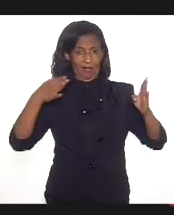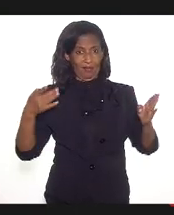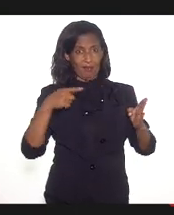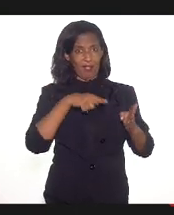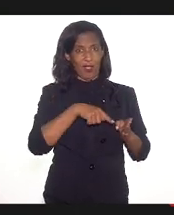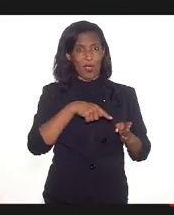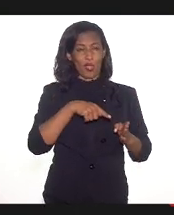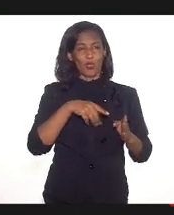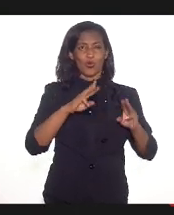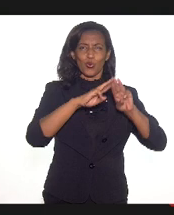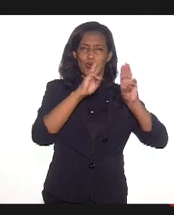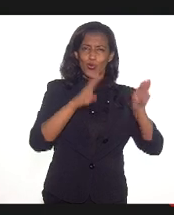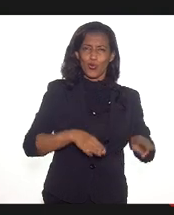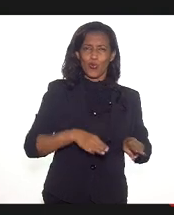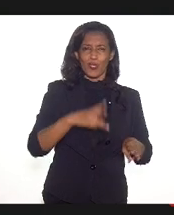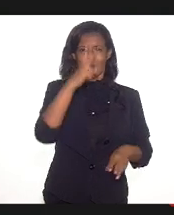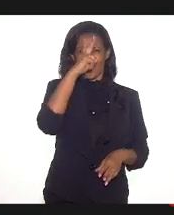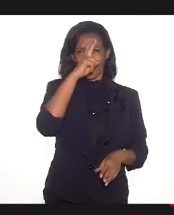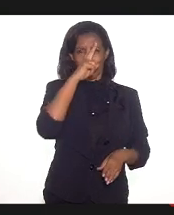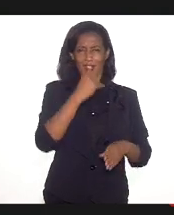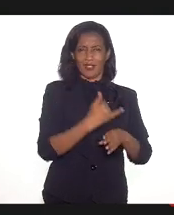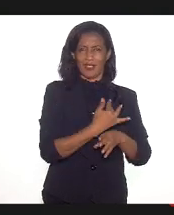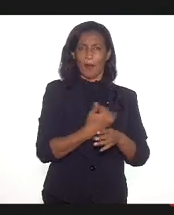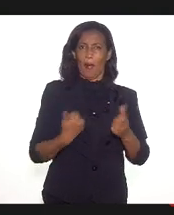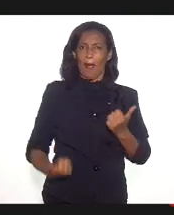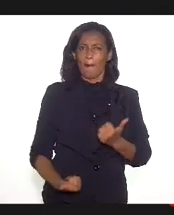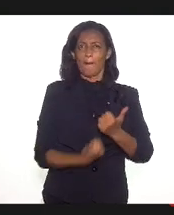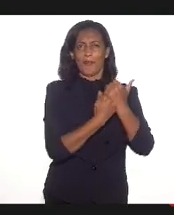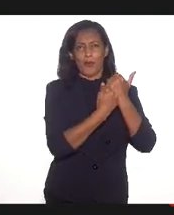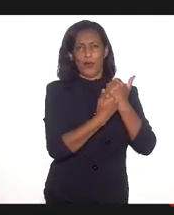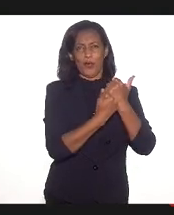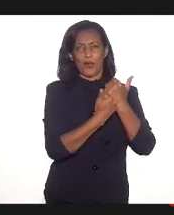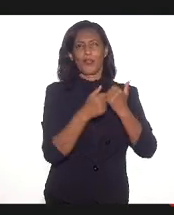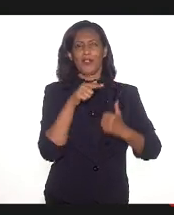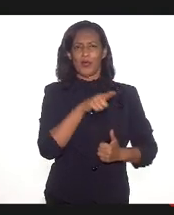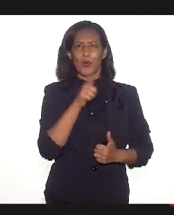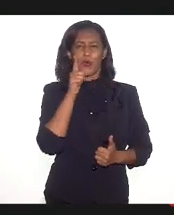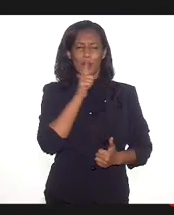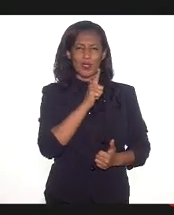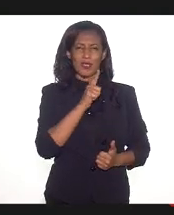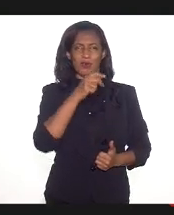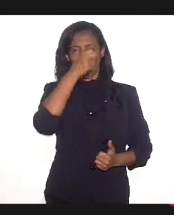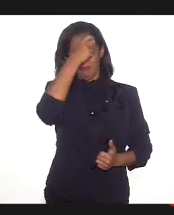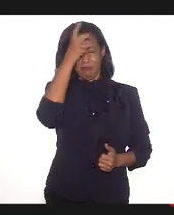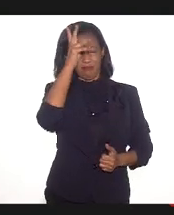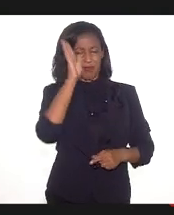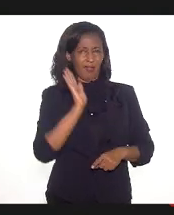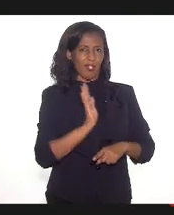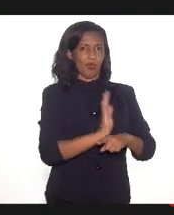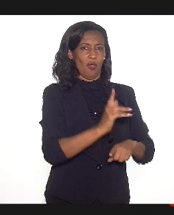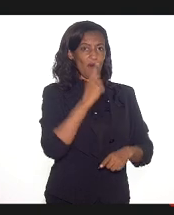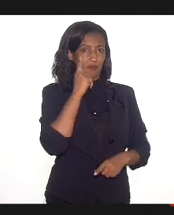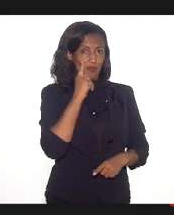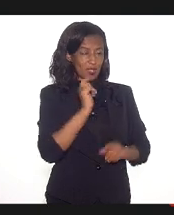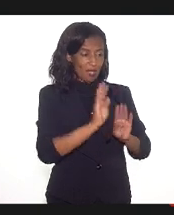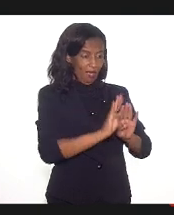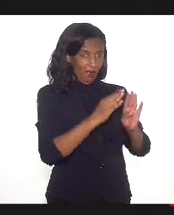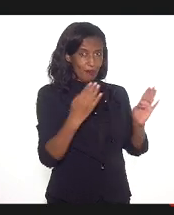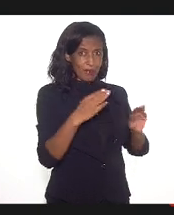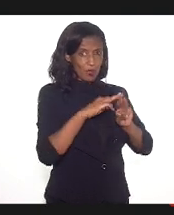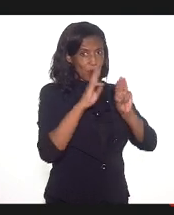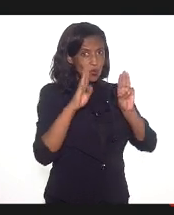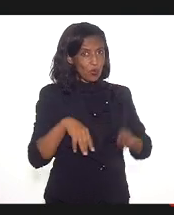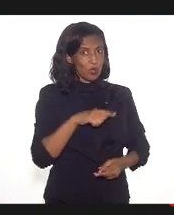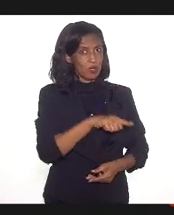mostra o apoio que a área de museus recebeu da atual gestão. Porque você reabrir um museu que,